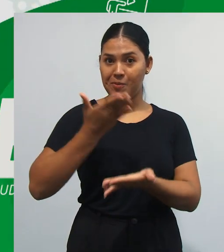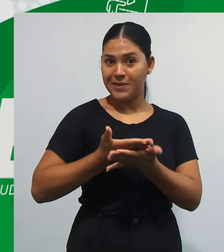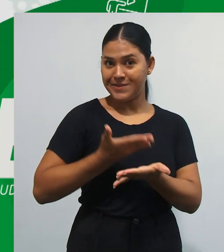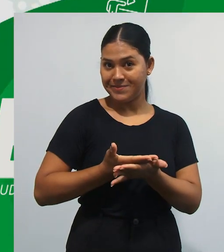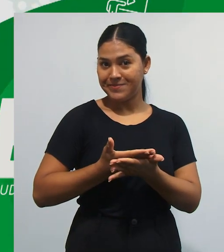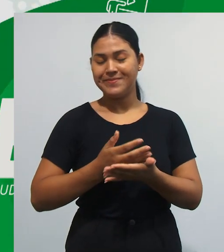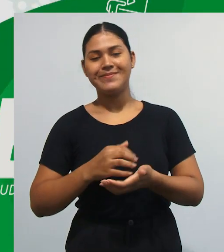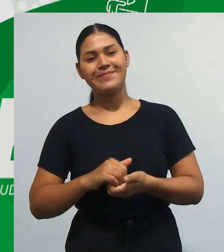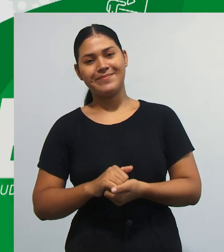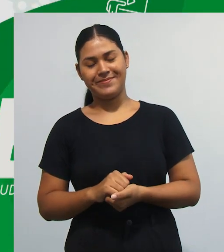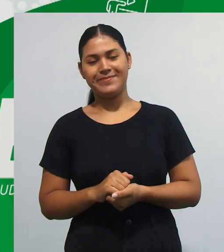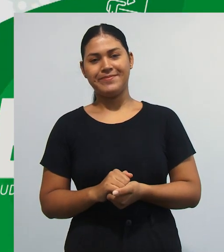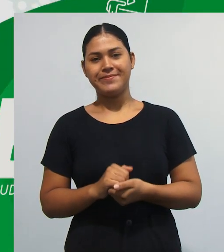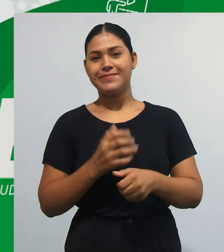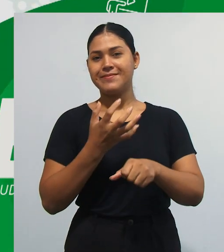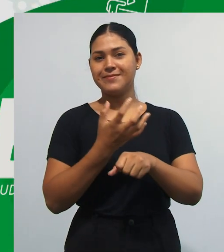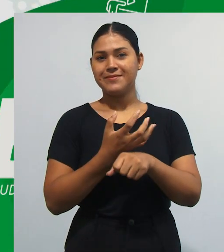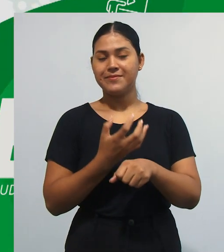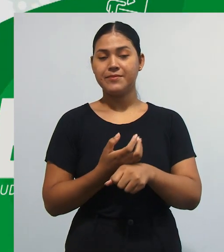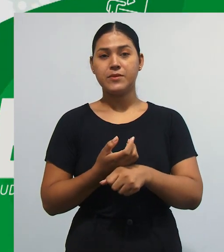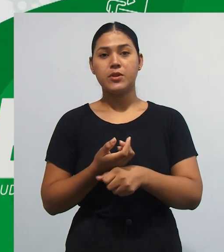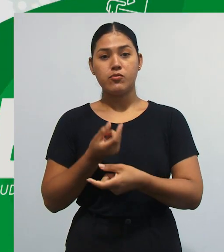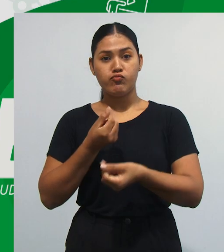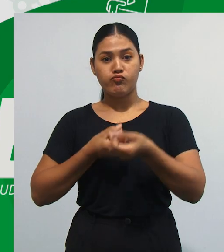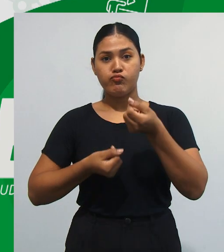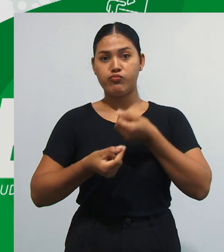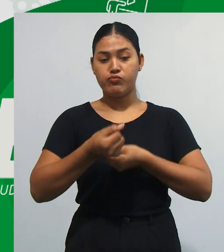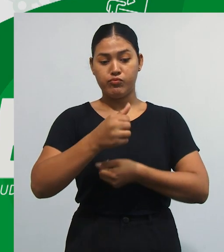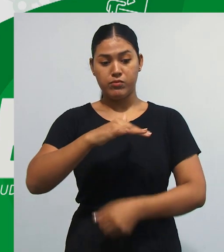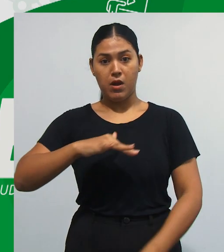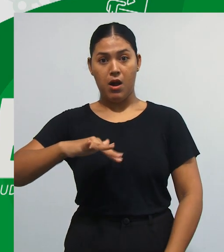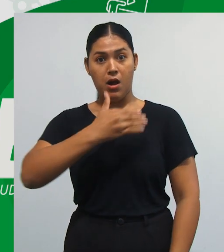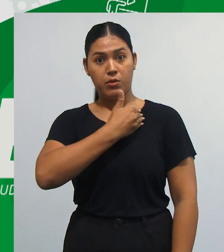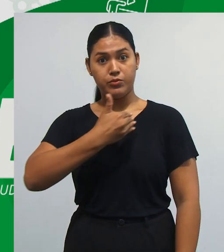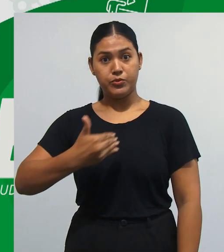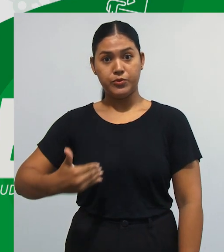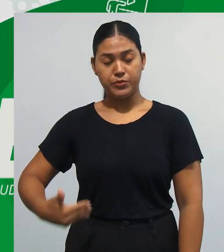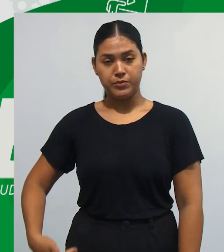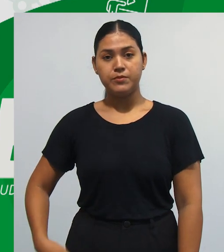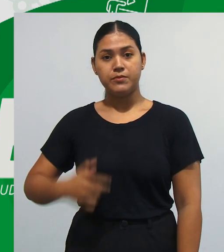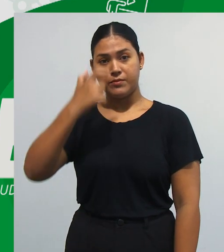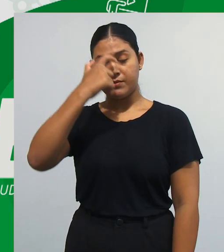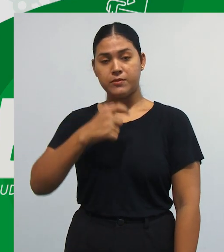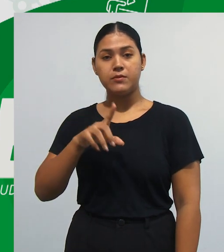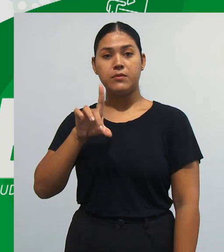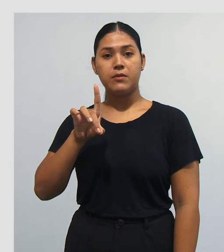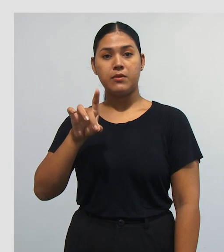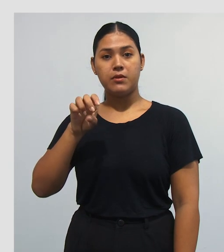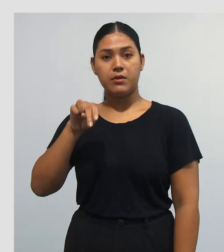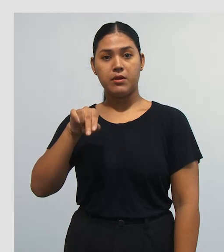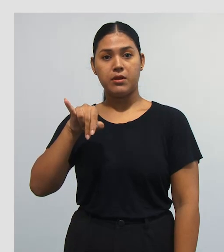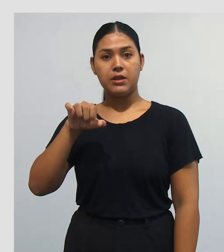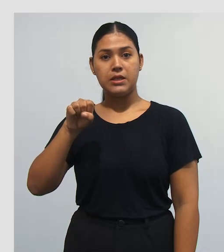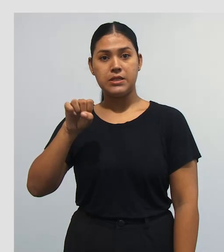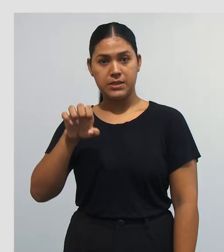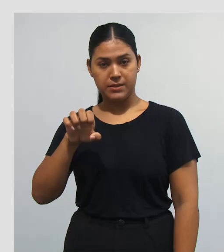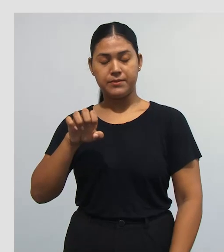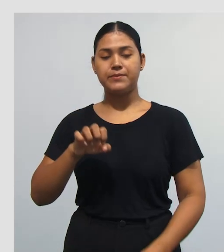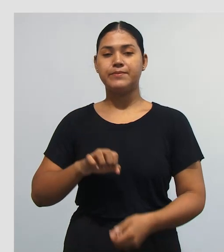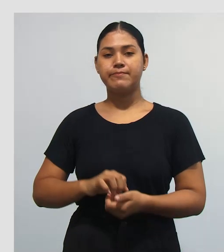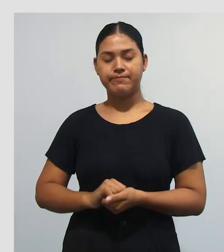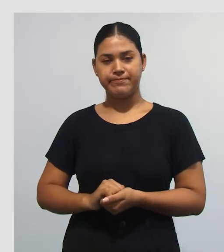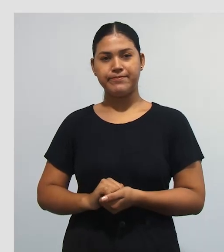Bom, a disciplina de Economia do Setor Público e eu sou a professora Denise Tontiusi. Começando com a minha